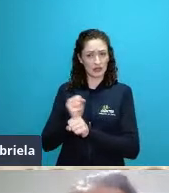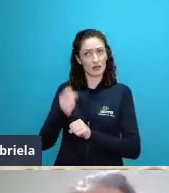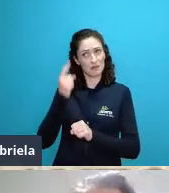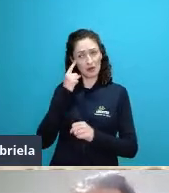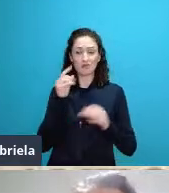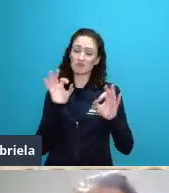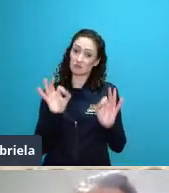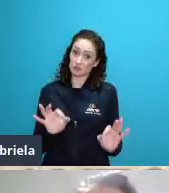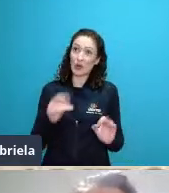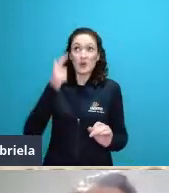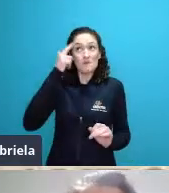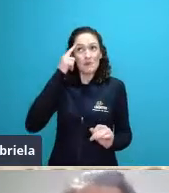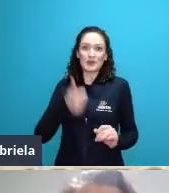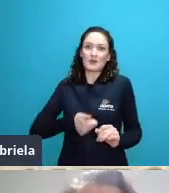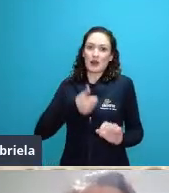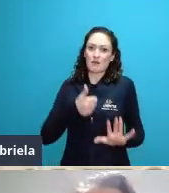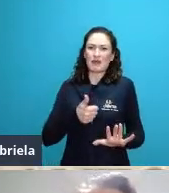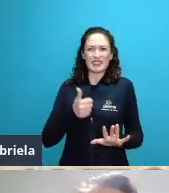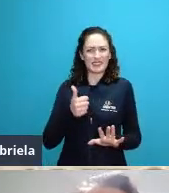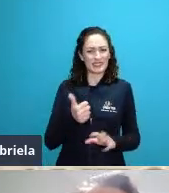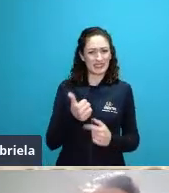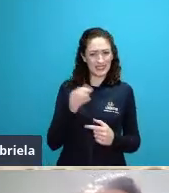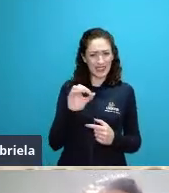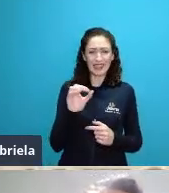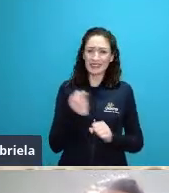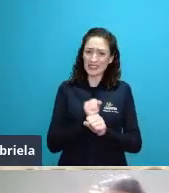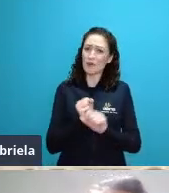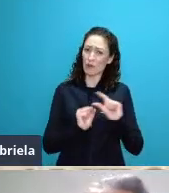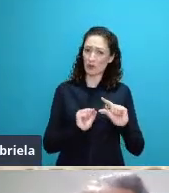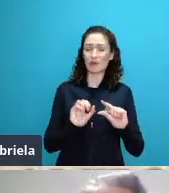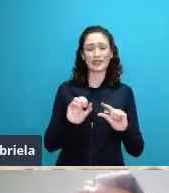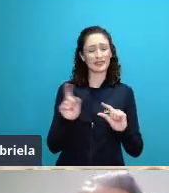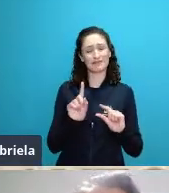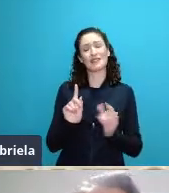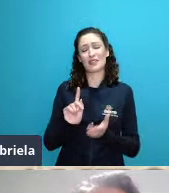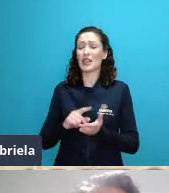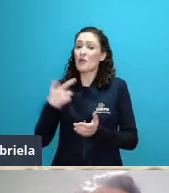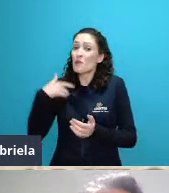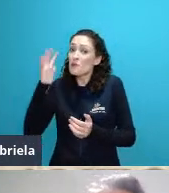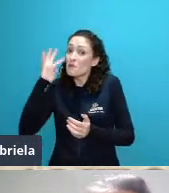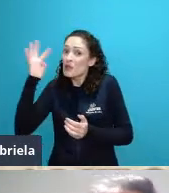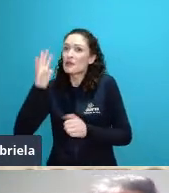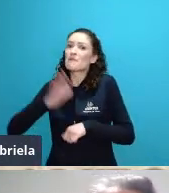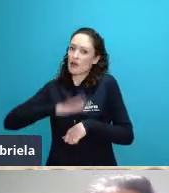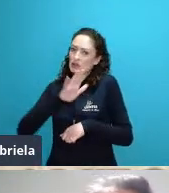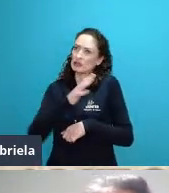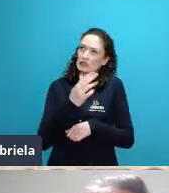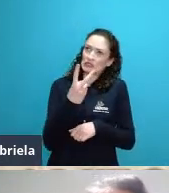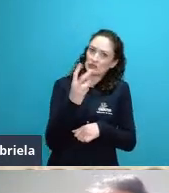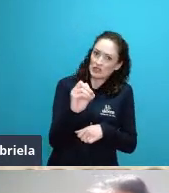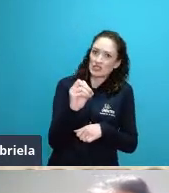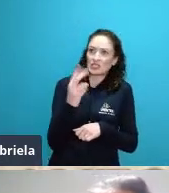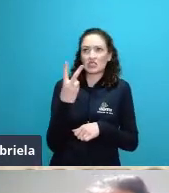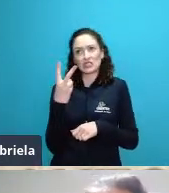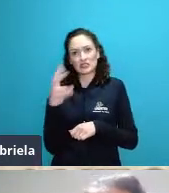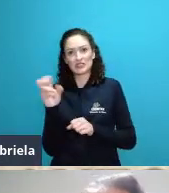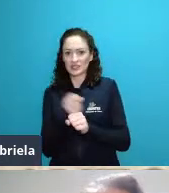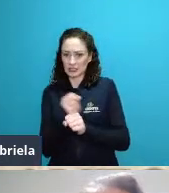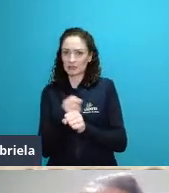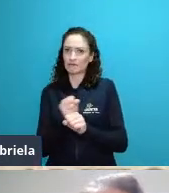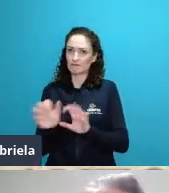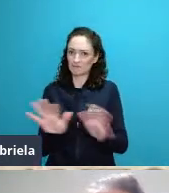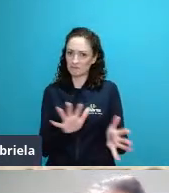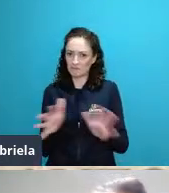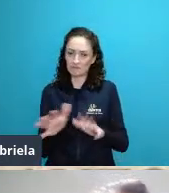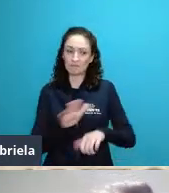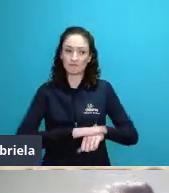porque eu imagino que foi pelo menos 20, 25 esse foi o único livro texto sobre ecologia e ele influenciou todas as gerações de